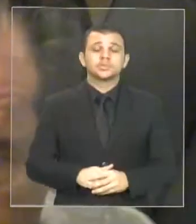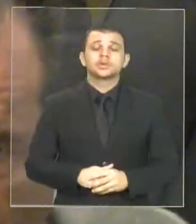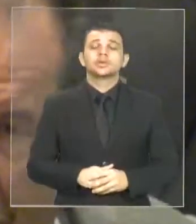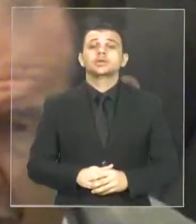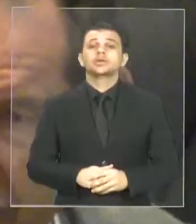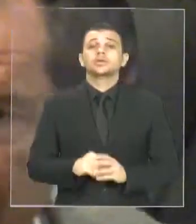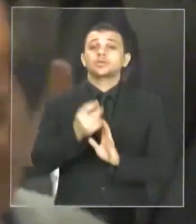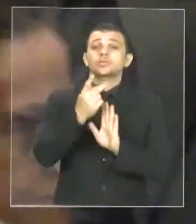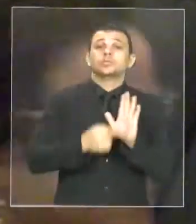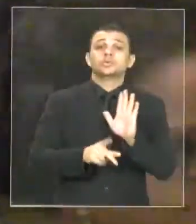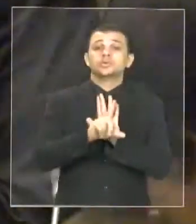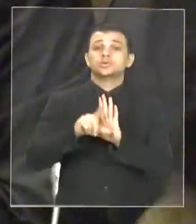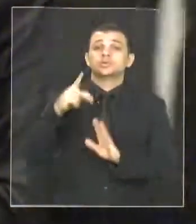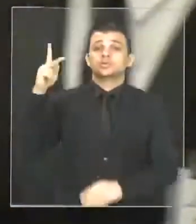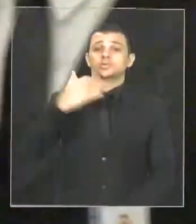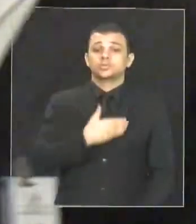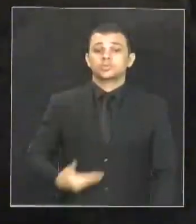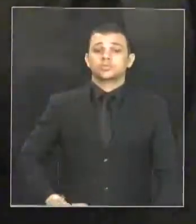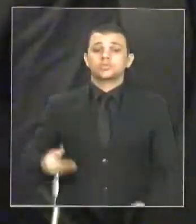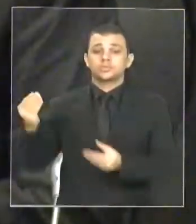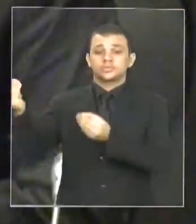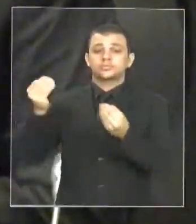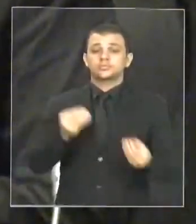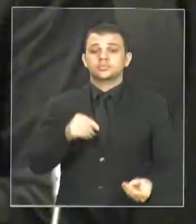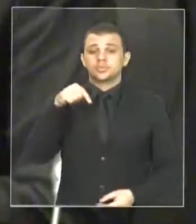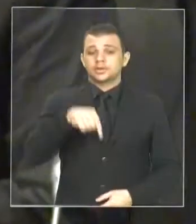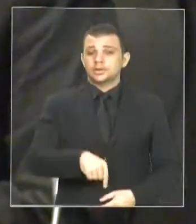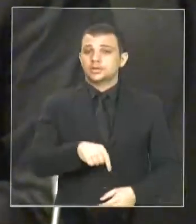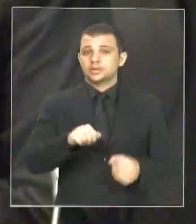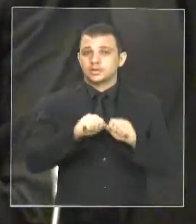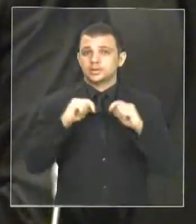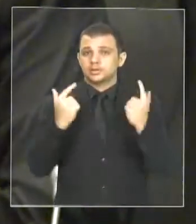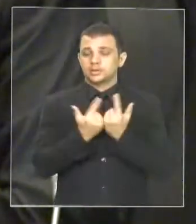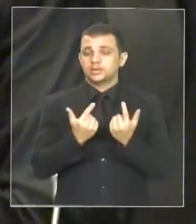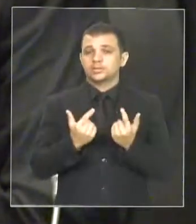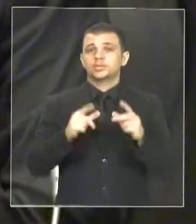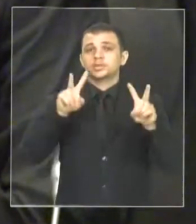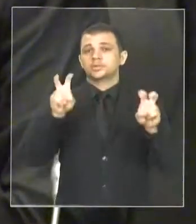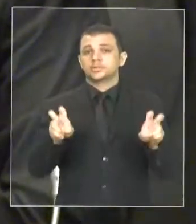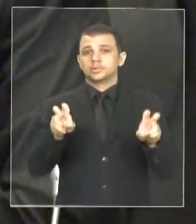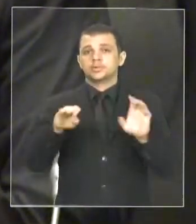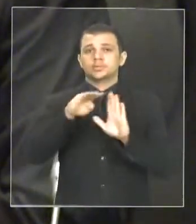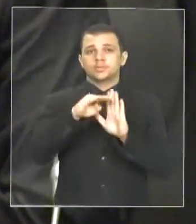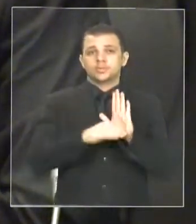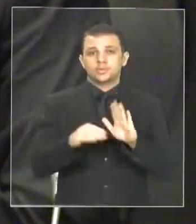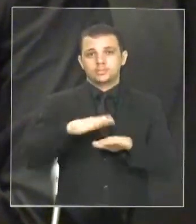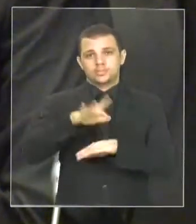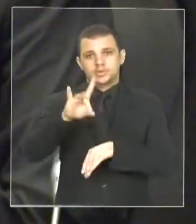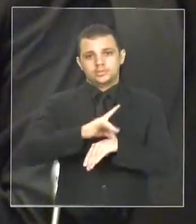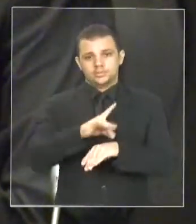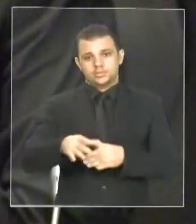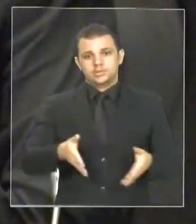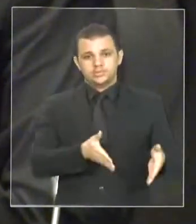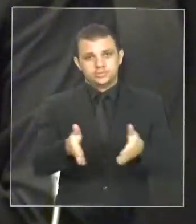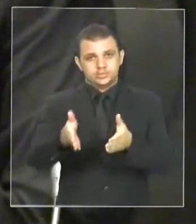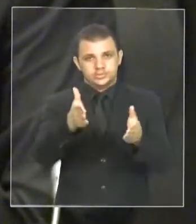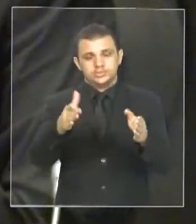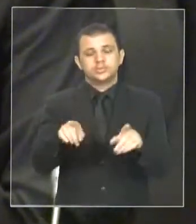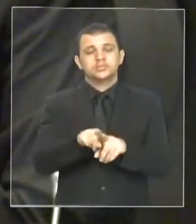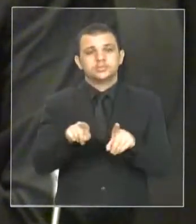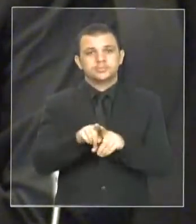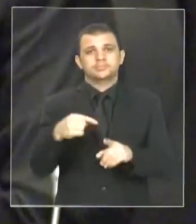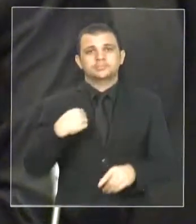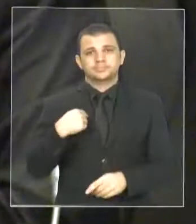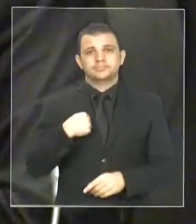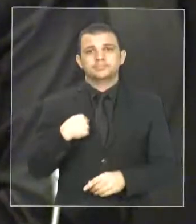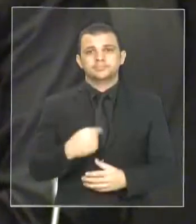encaminhado pelo governador do estado para cá, tratando do programa Mais Asfalto, que eu apresentei uma emenda a esta casa,